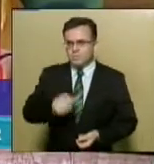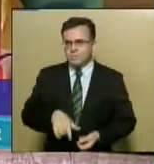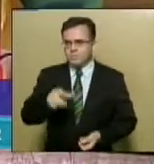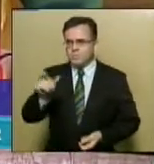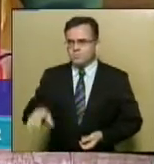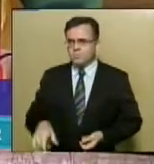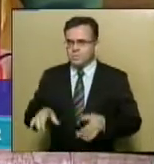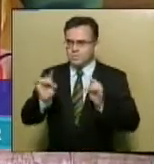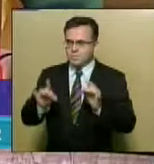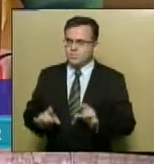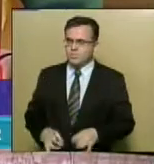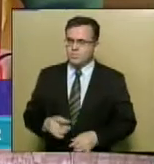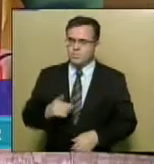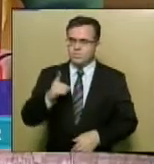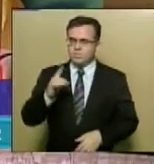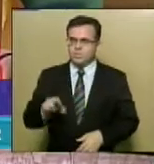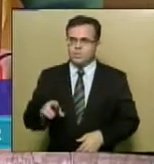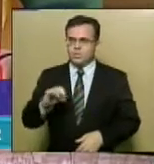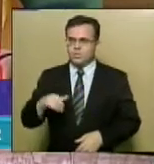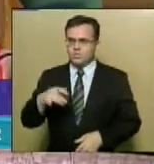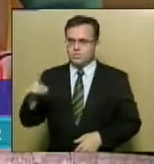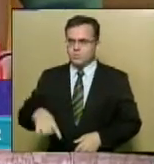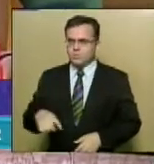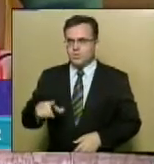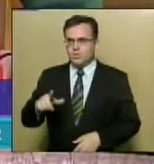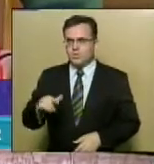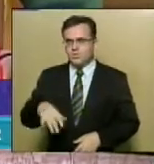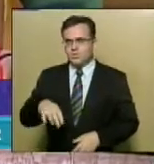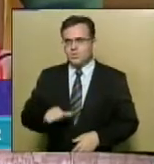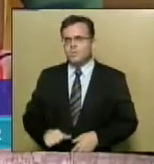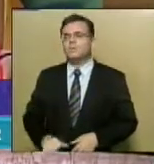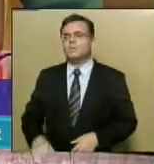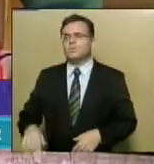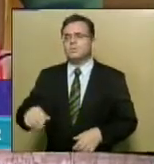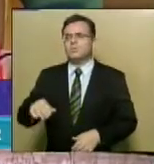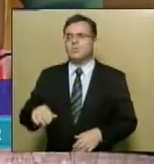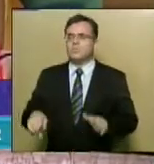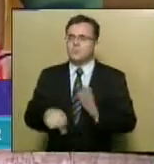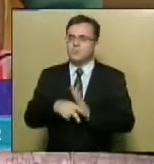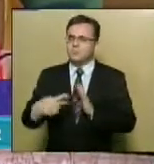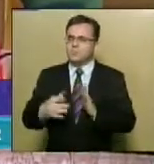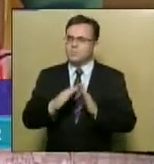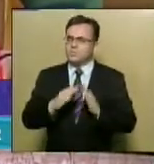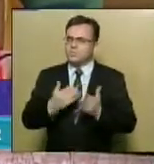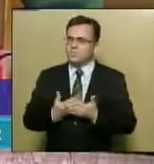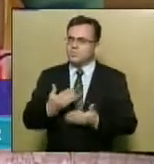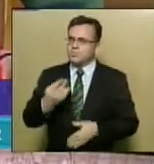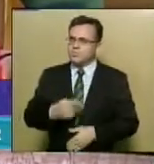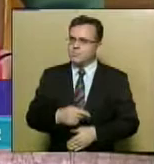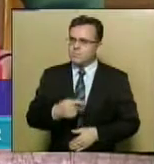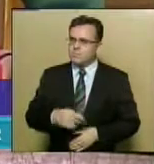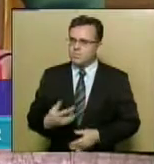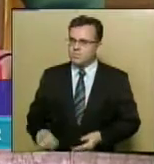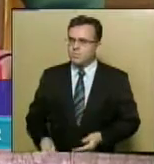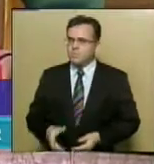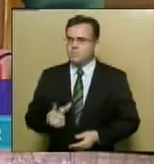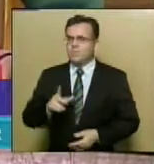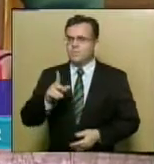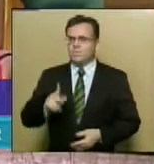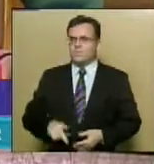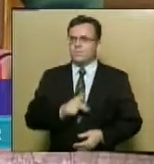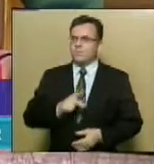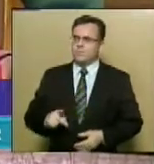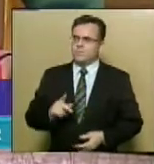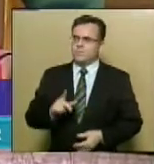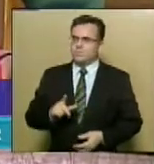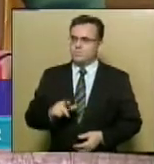reverendíssimos D. José Palmeira Lessa, a se bispo da Arquidiocese de Aracaju, D. Mário Rino Sivieri, bispo da